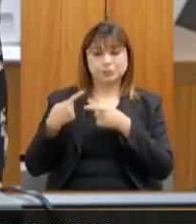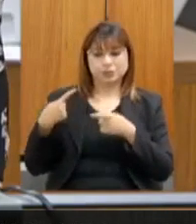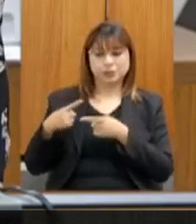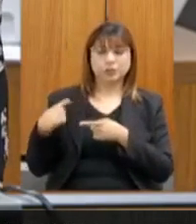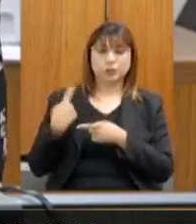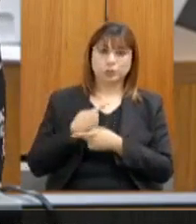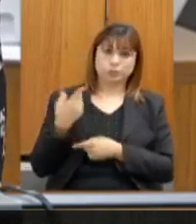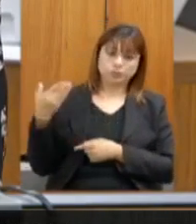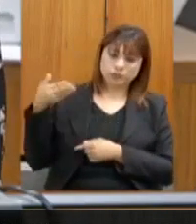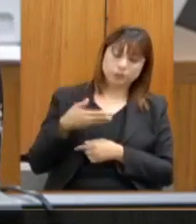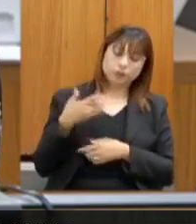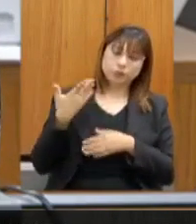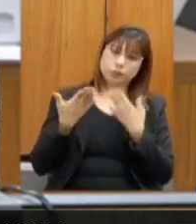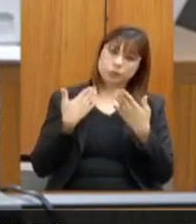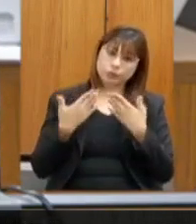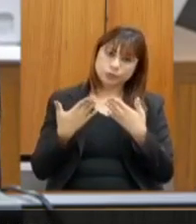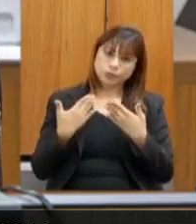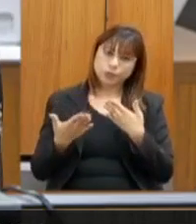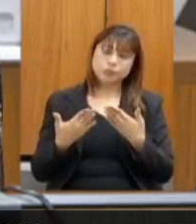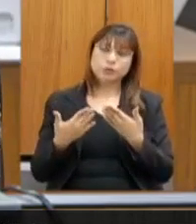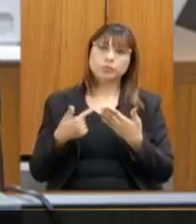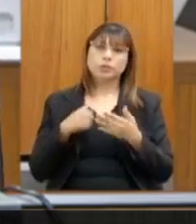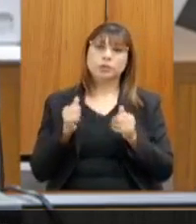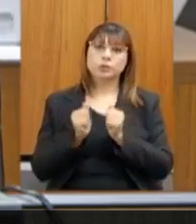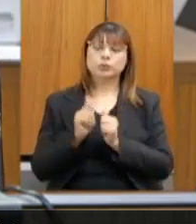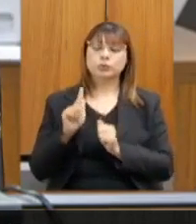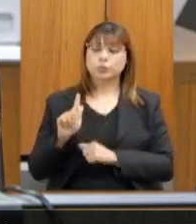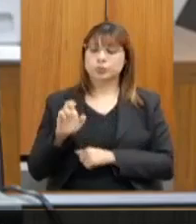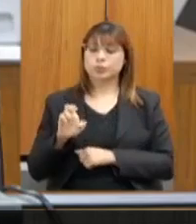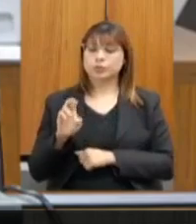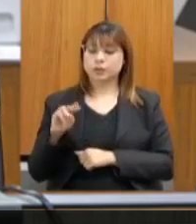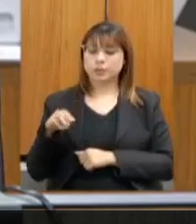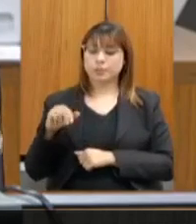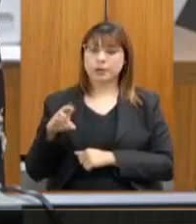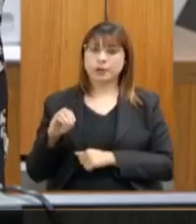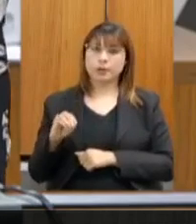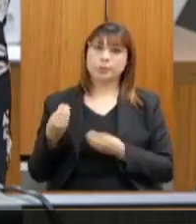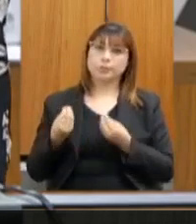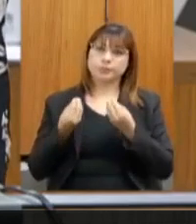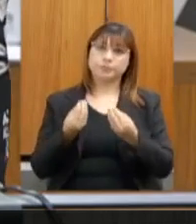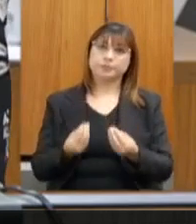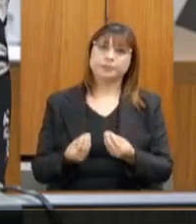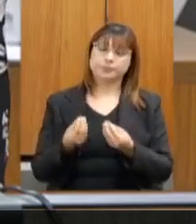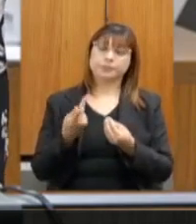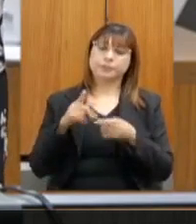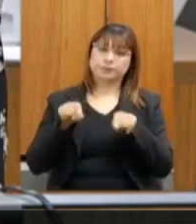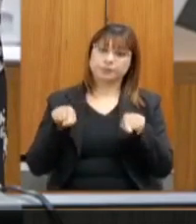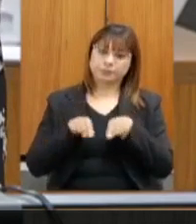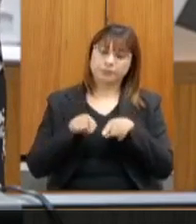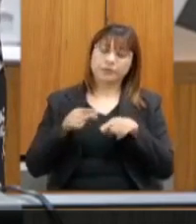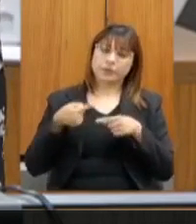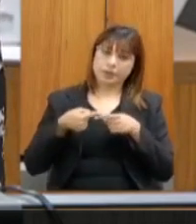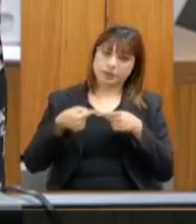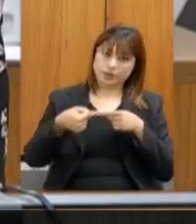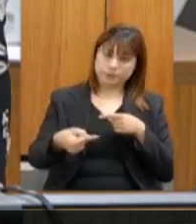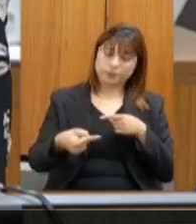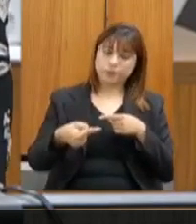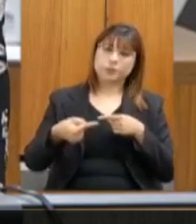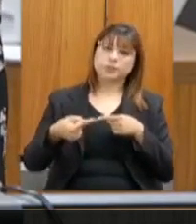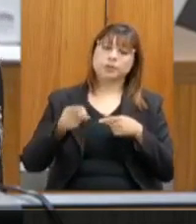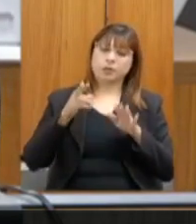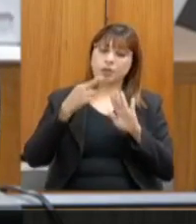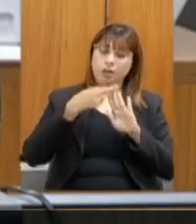conversando sobre isso. eu e o Germano entregaremos no seu gabinete na semana que vem o nosso